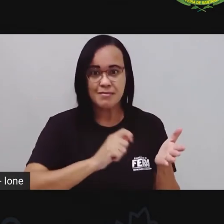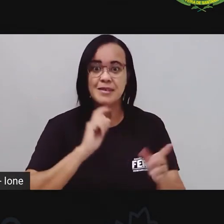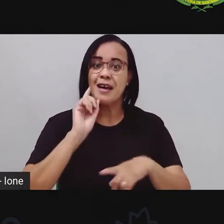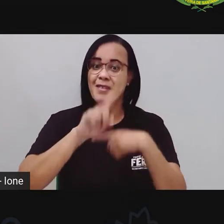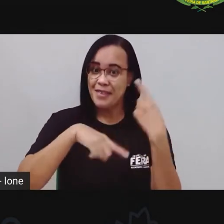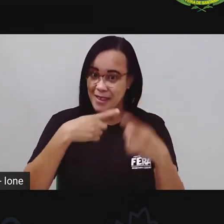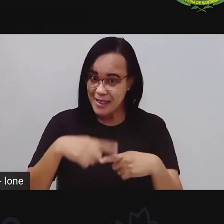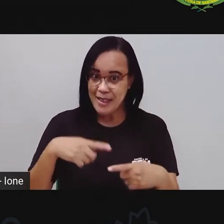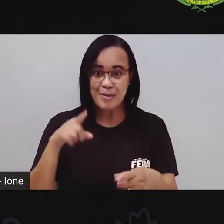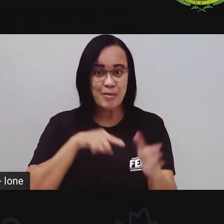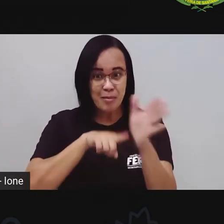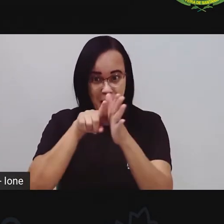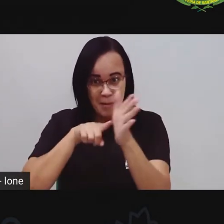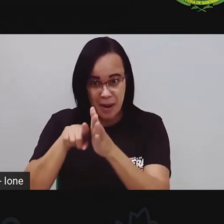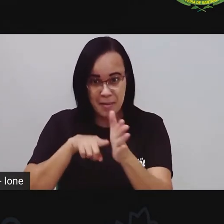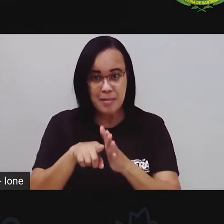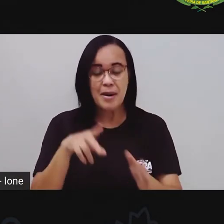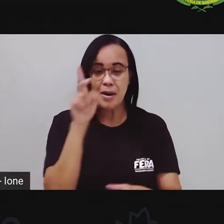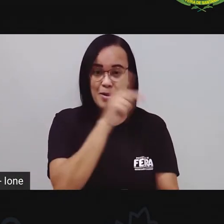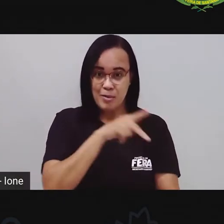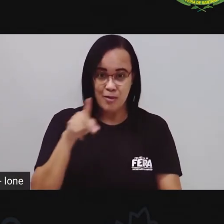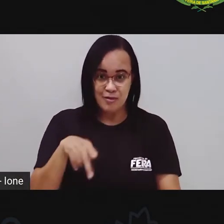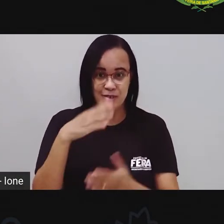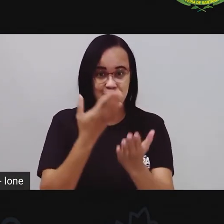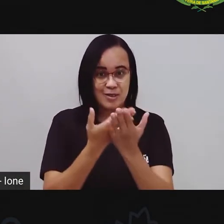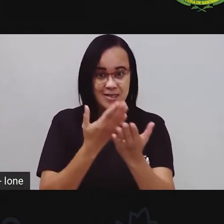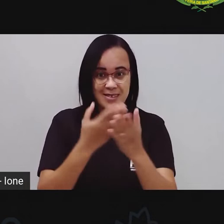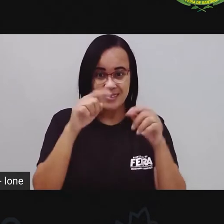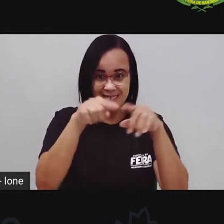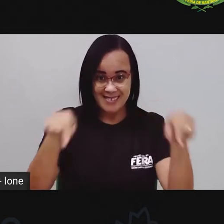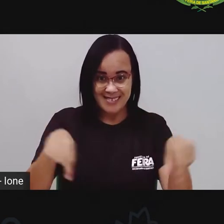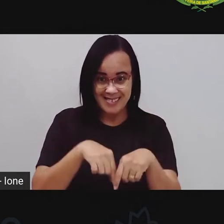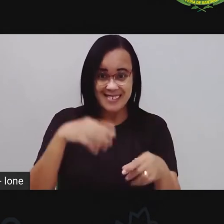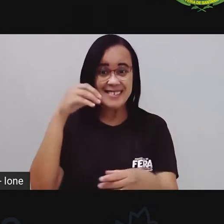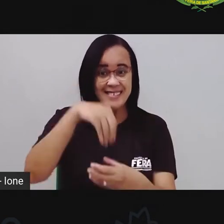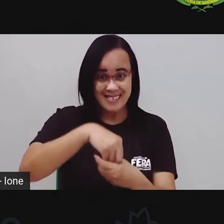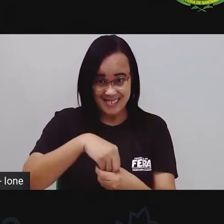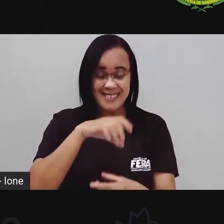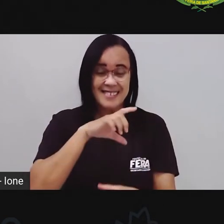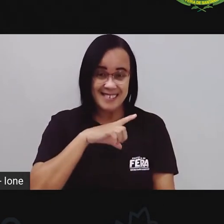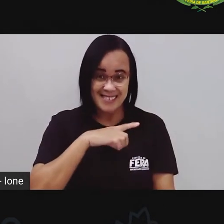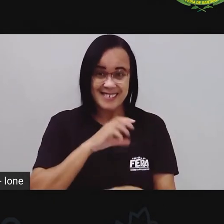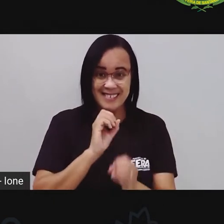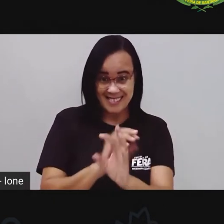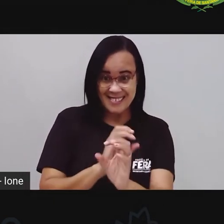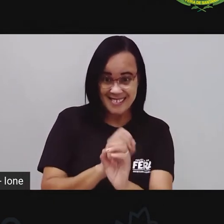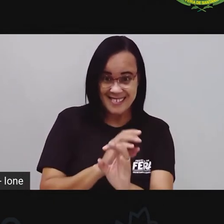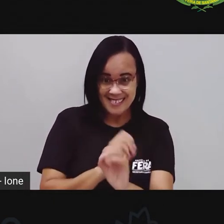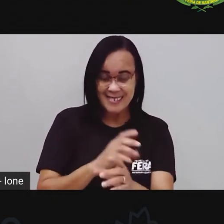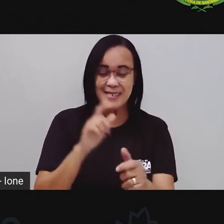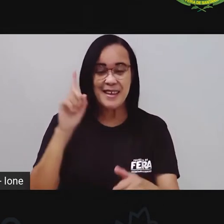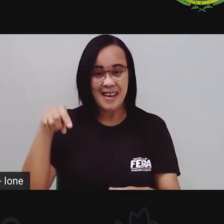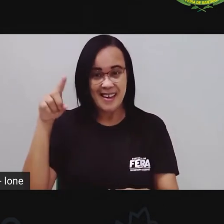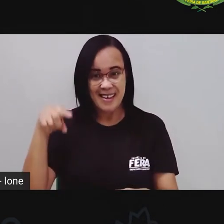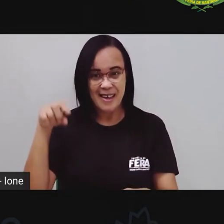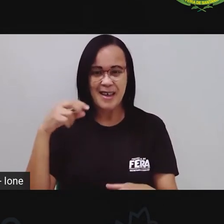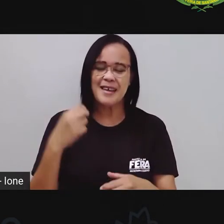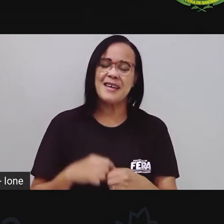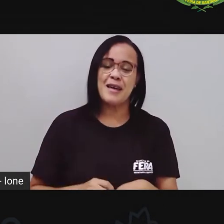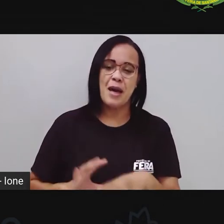Tava perguntada lá pro seu professor da sala de aula. É, aqui é tudo na